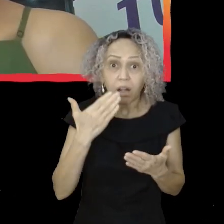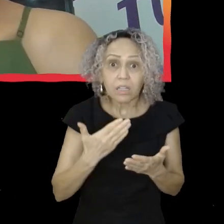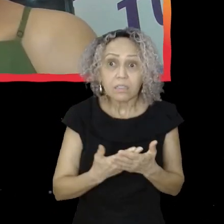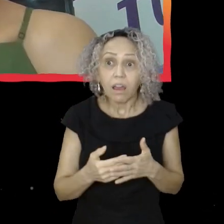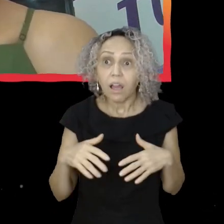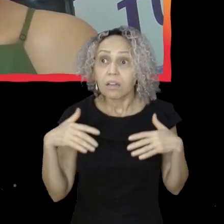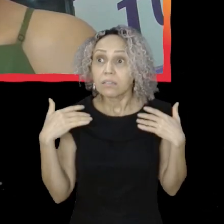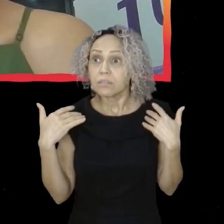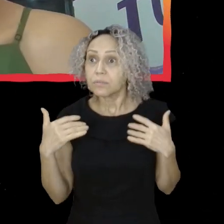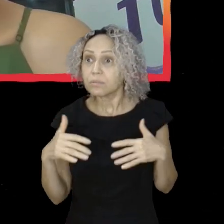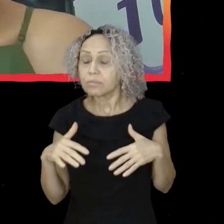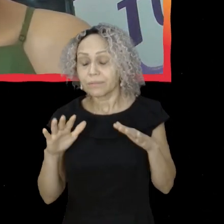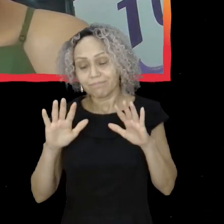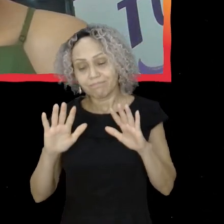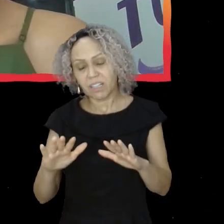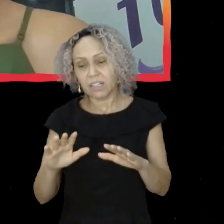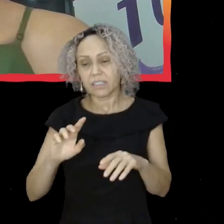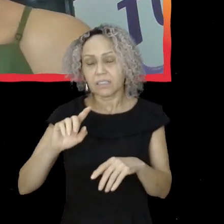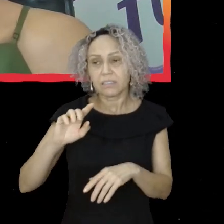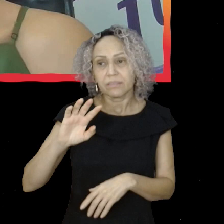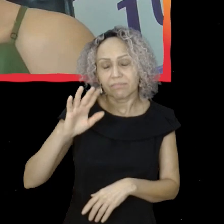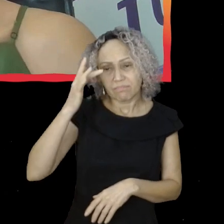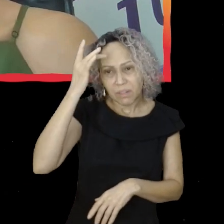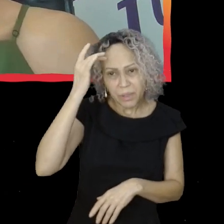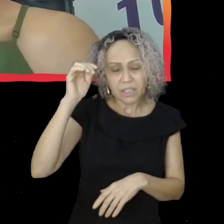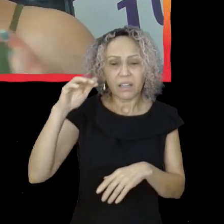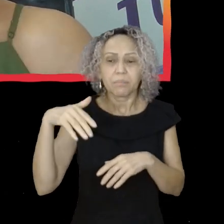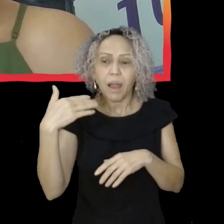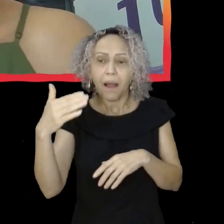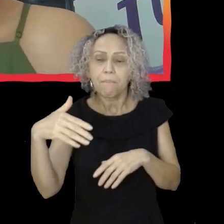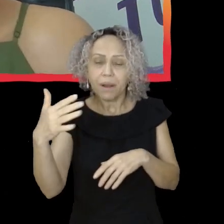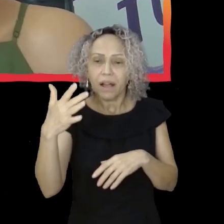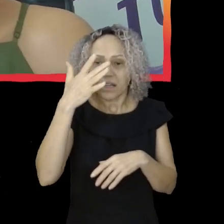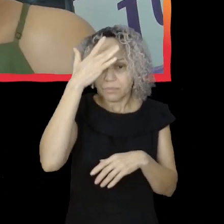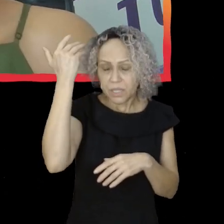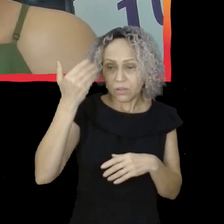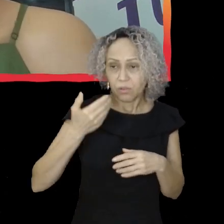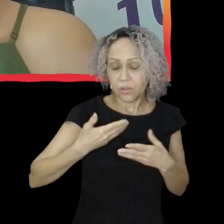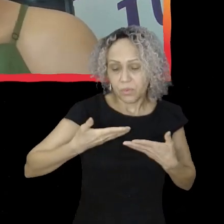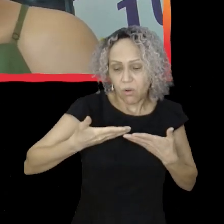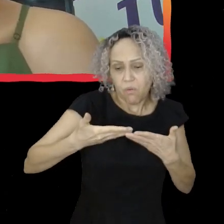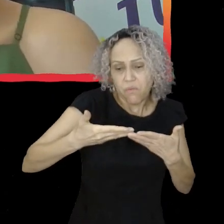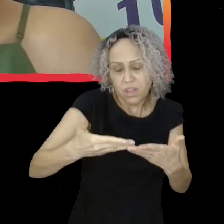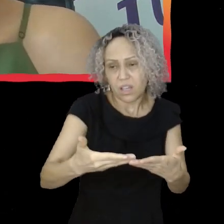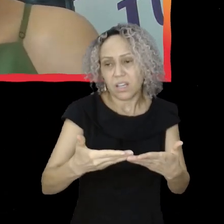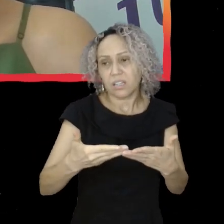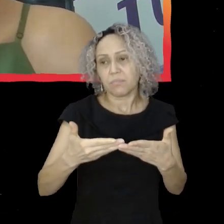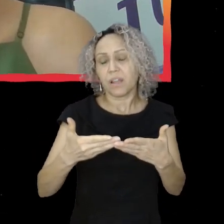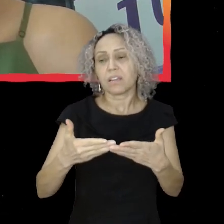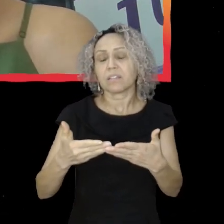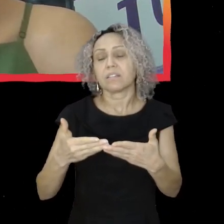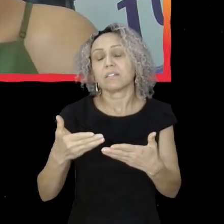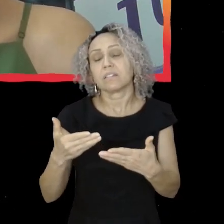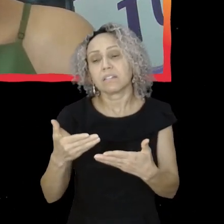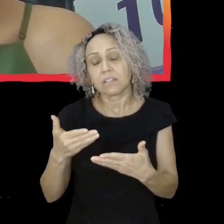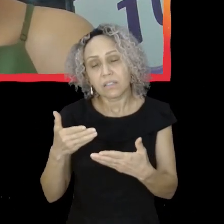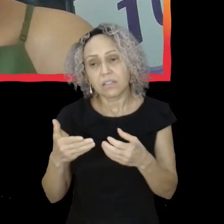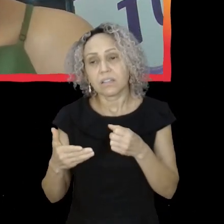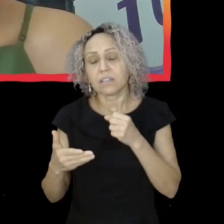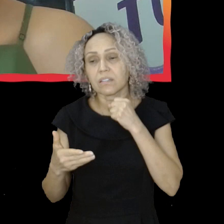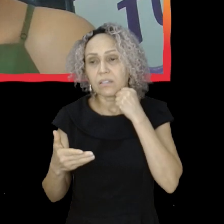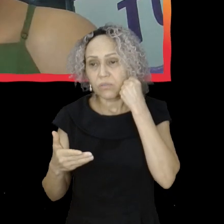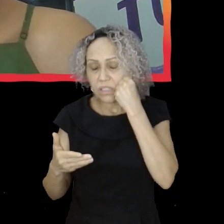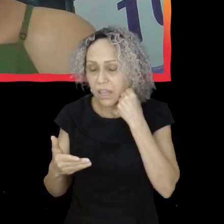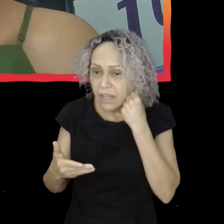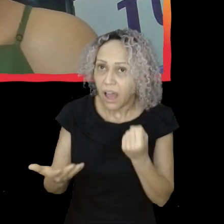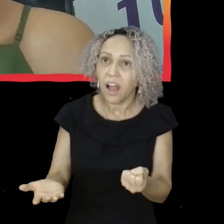nos primeiros dias, eu fui convidada pra ir pra uma sessão de Senado, daí fui em vários órgãos, fazer, enfim, denúncias de abusos dos direitos humanos dos